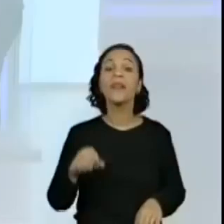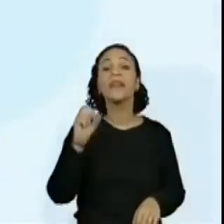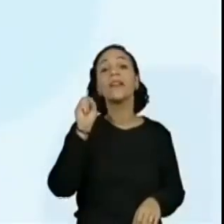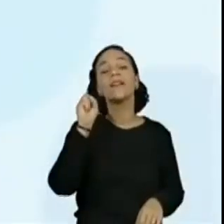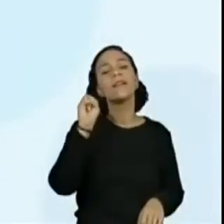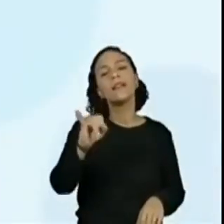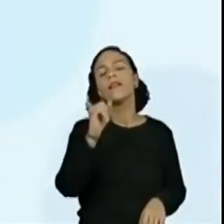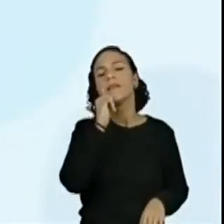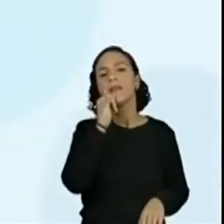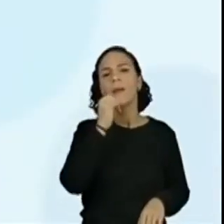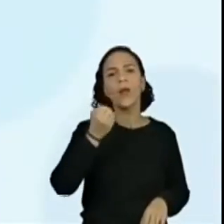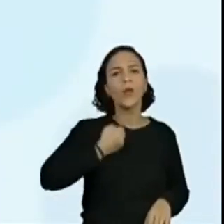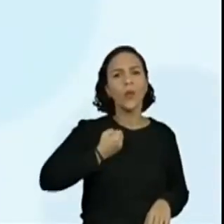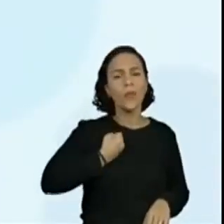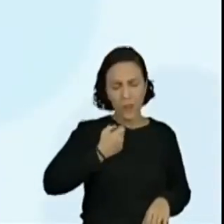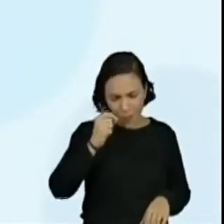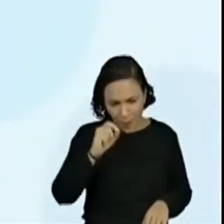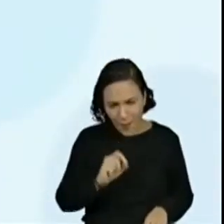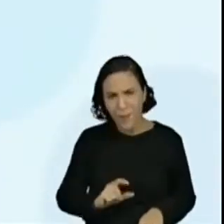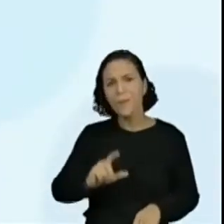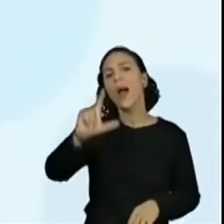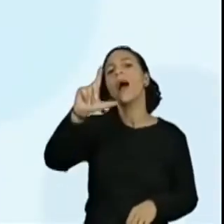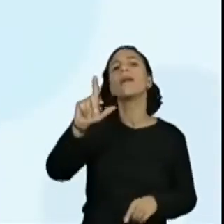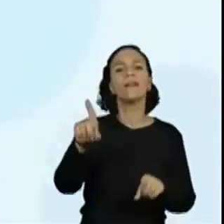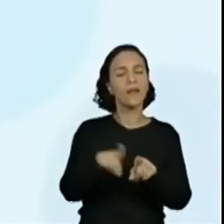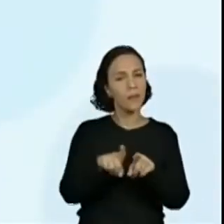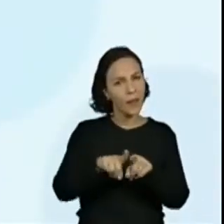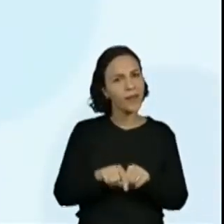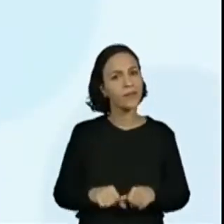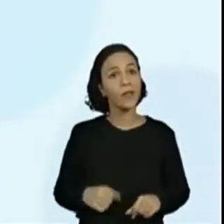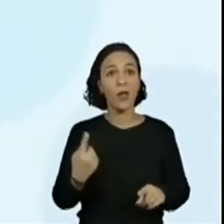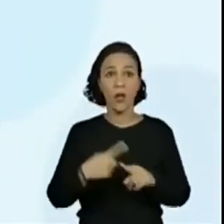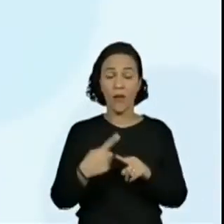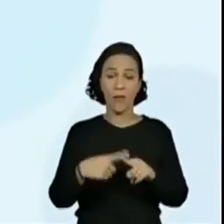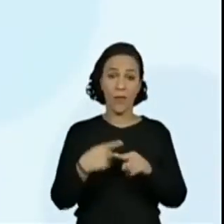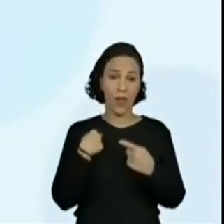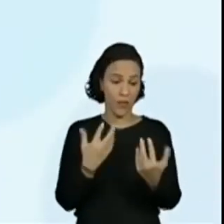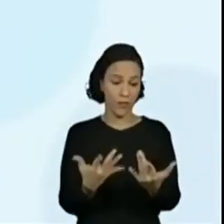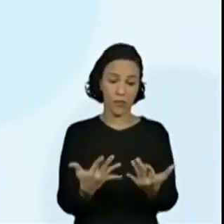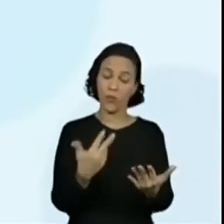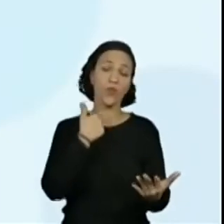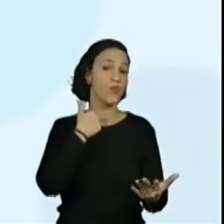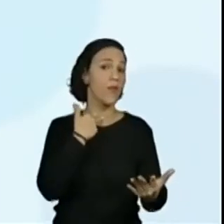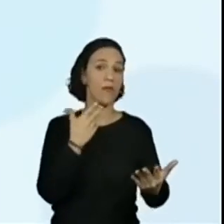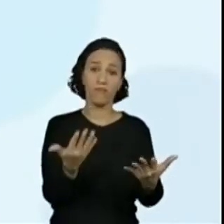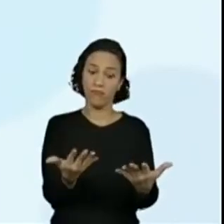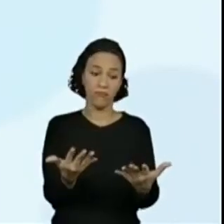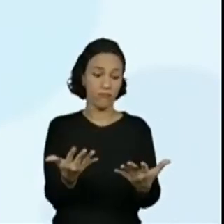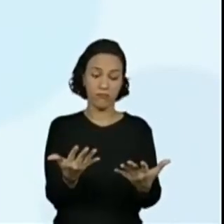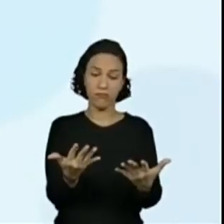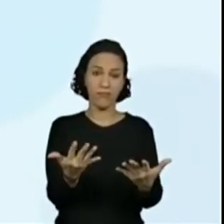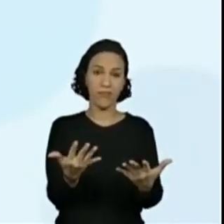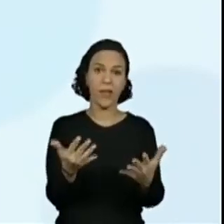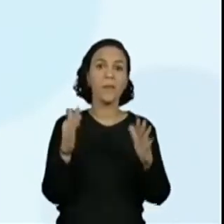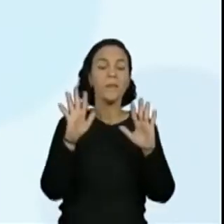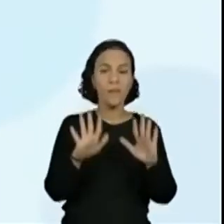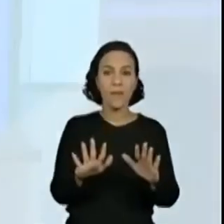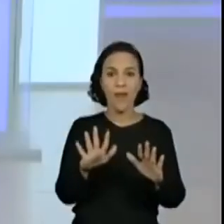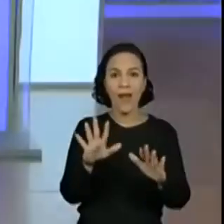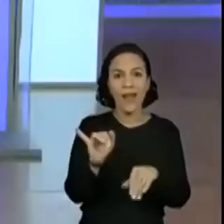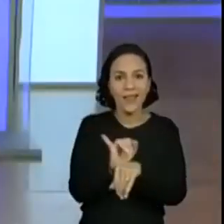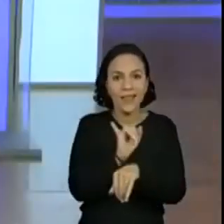fosse um número maior. Pronto. Que meus dedos não podem contar. Isso. Usando esse tipo de